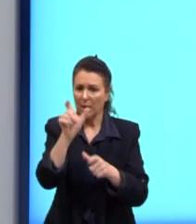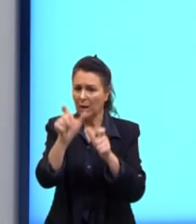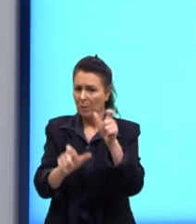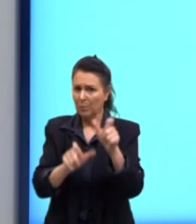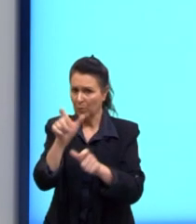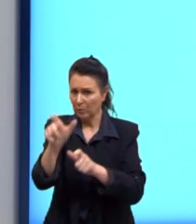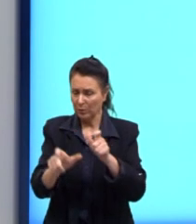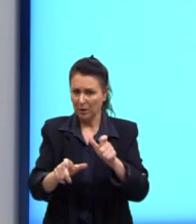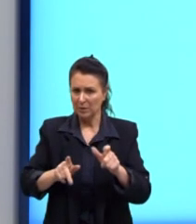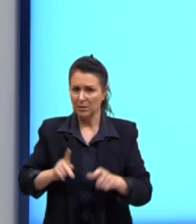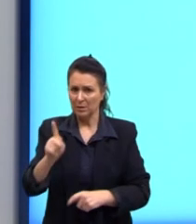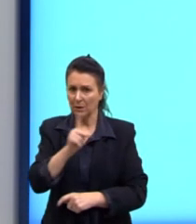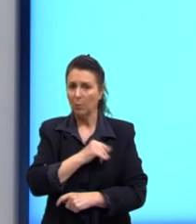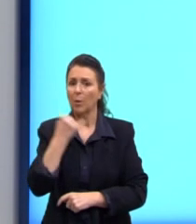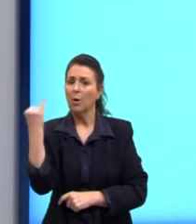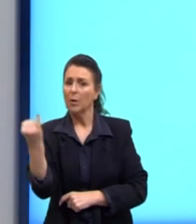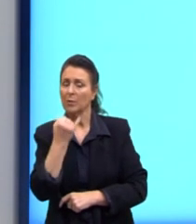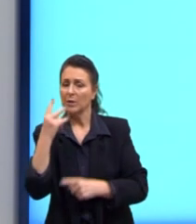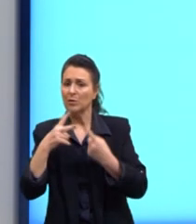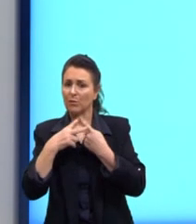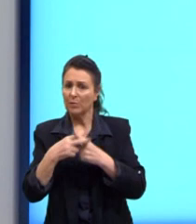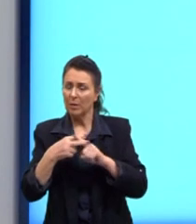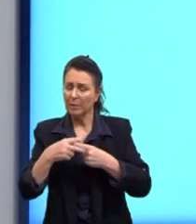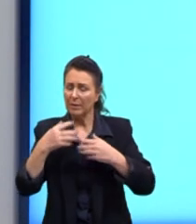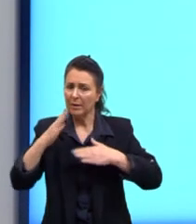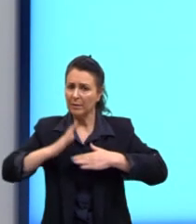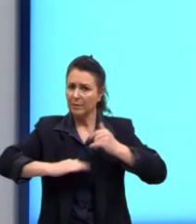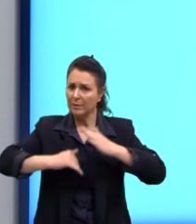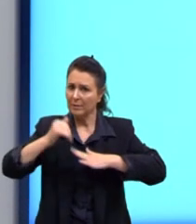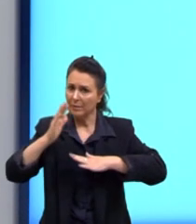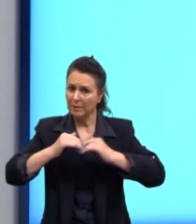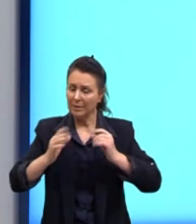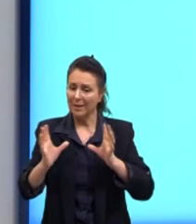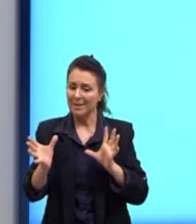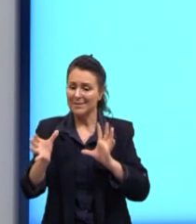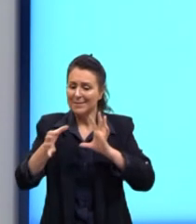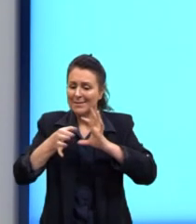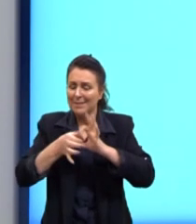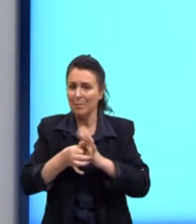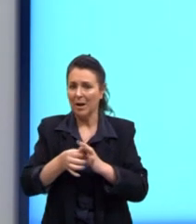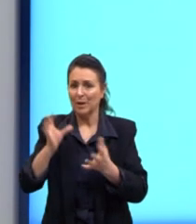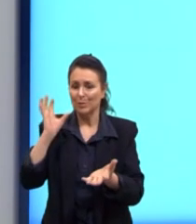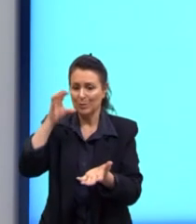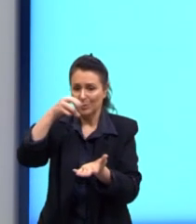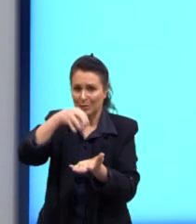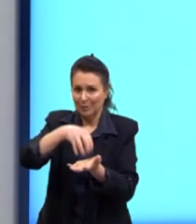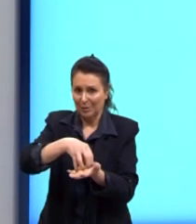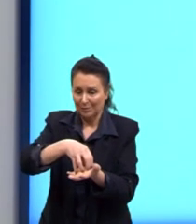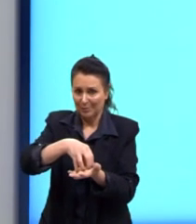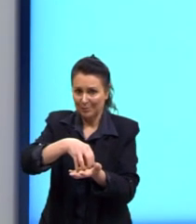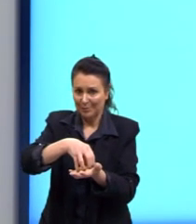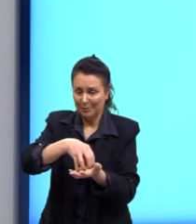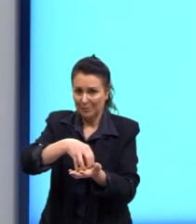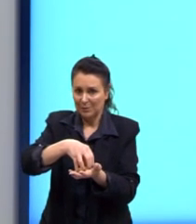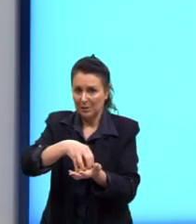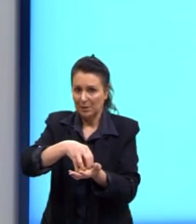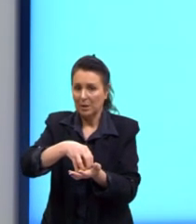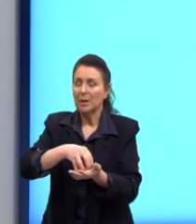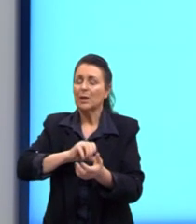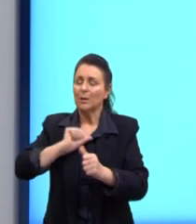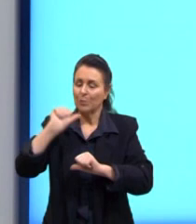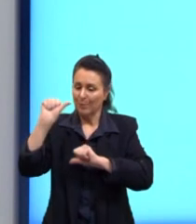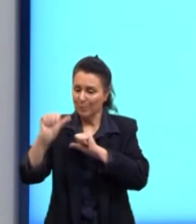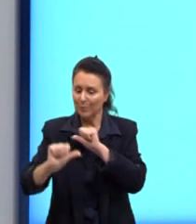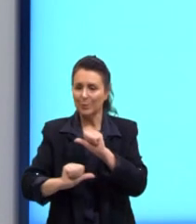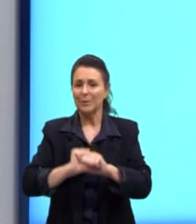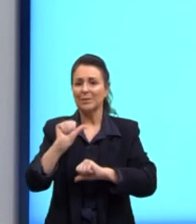importante ferramenta na construção das amarras coloniais e, posteriormente, em uma reformulação